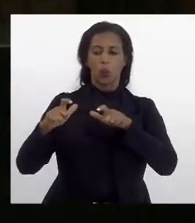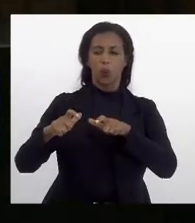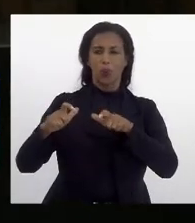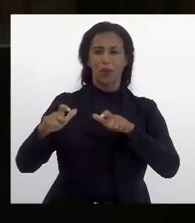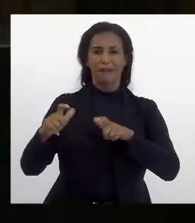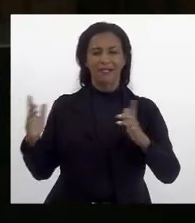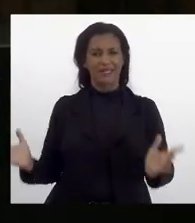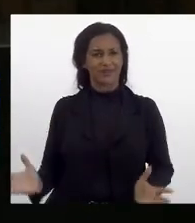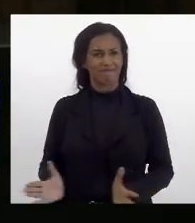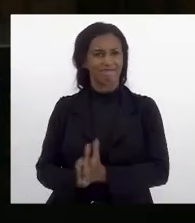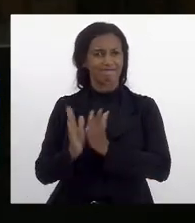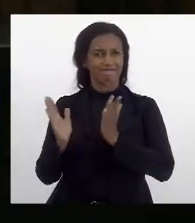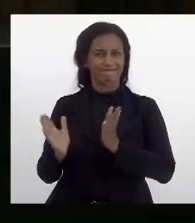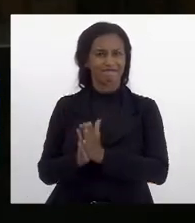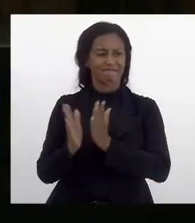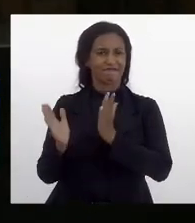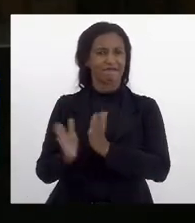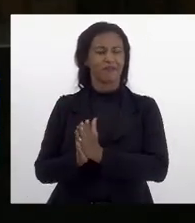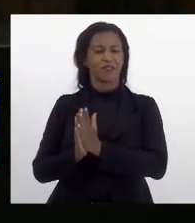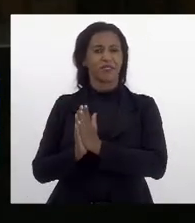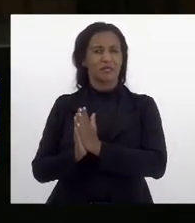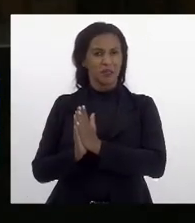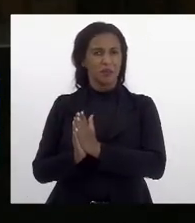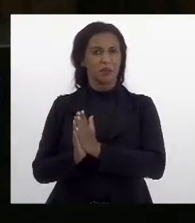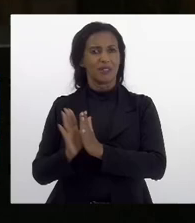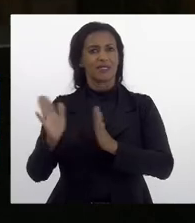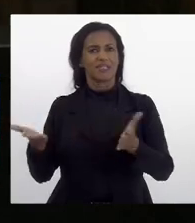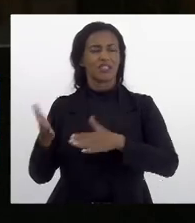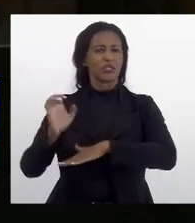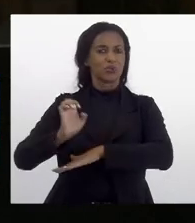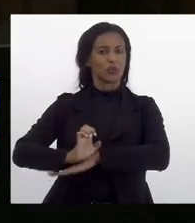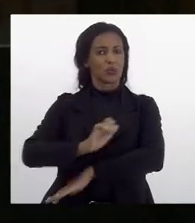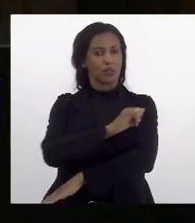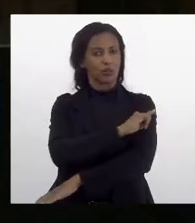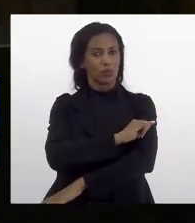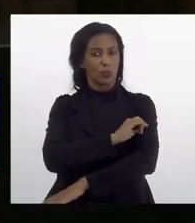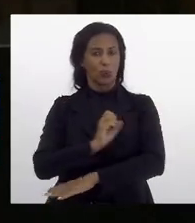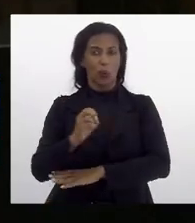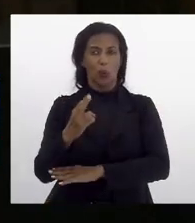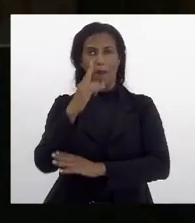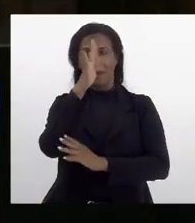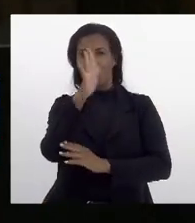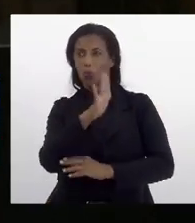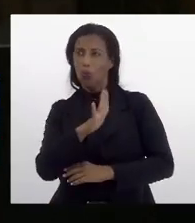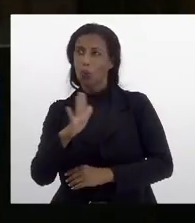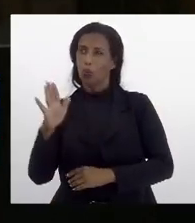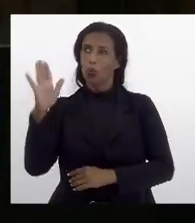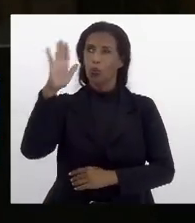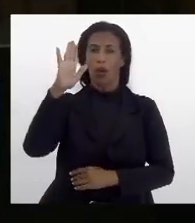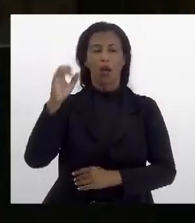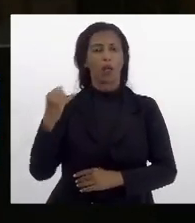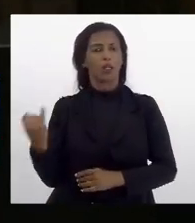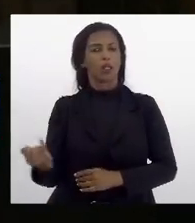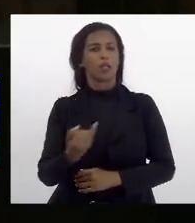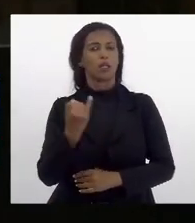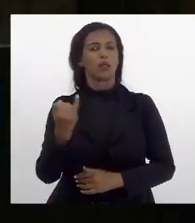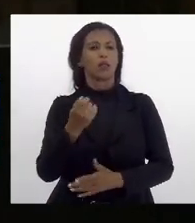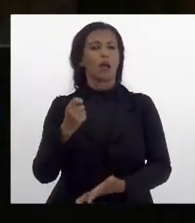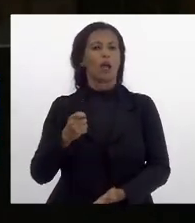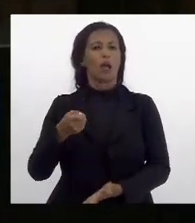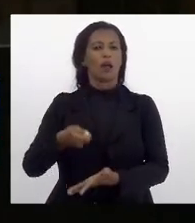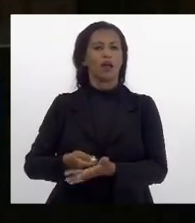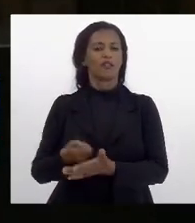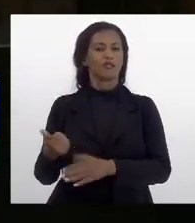miserabilidade e da pobreza seja no estado do Rio de Janeiro seja no Brasil importante garantir a